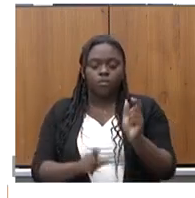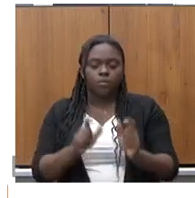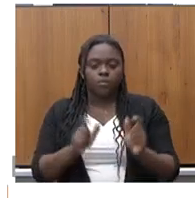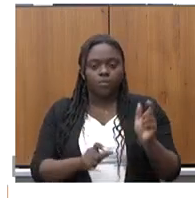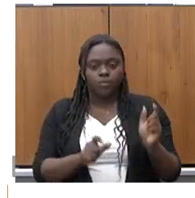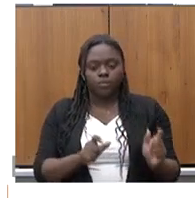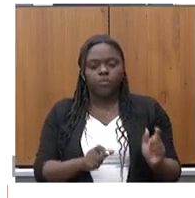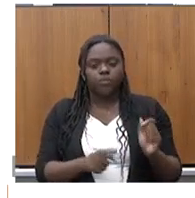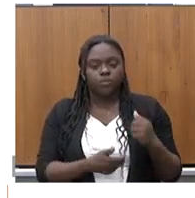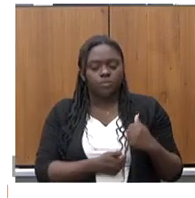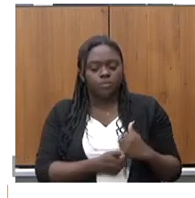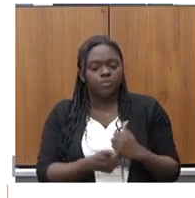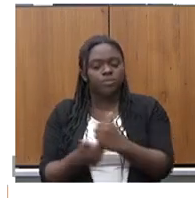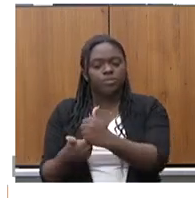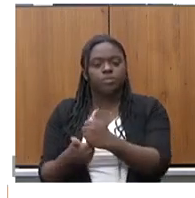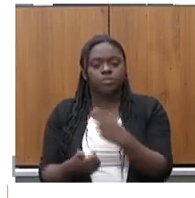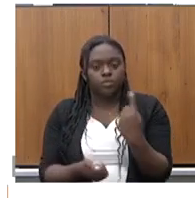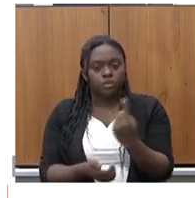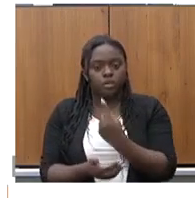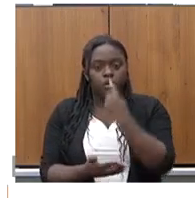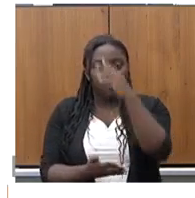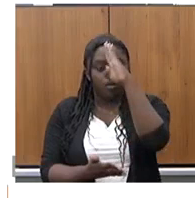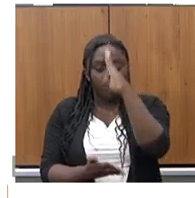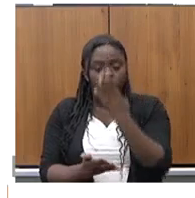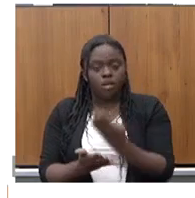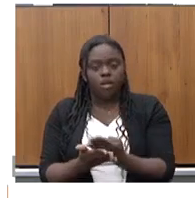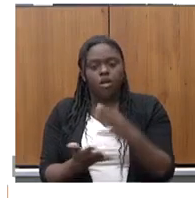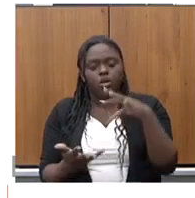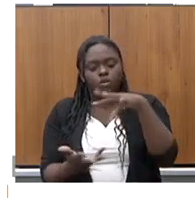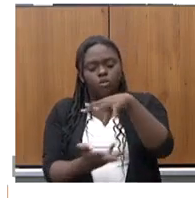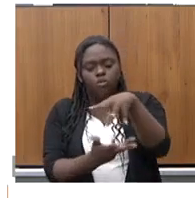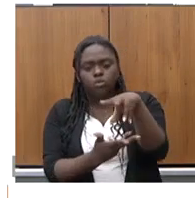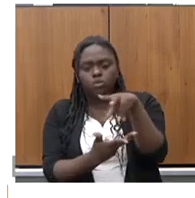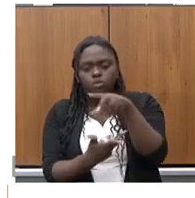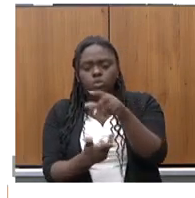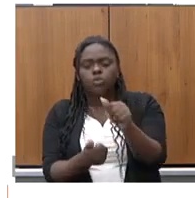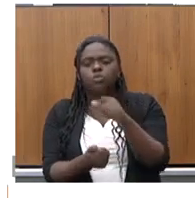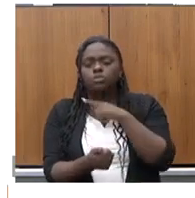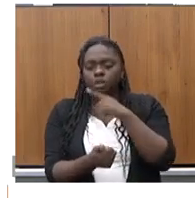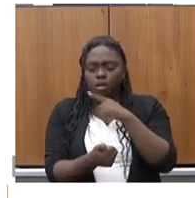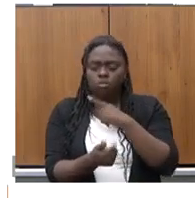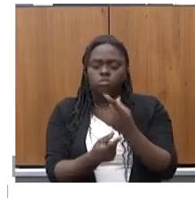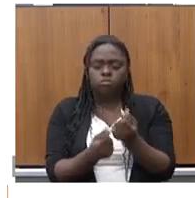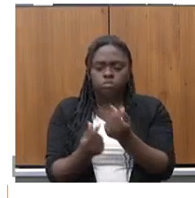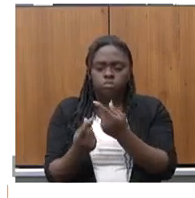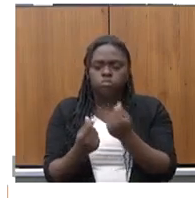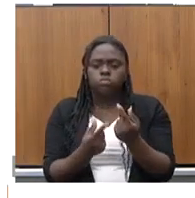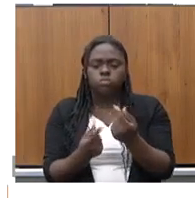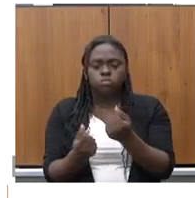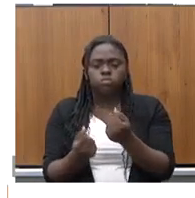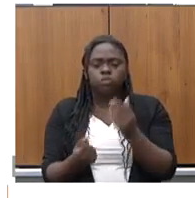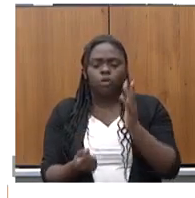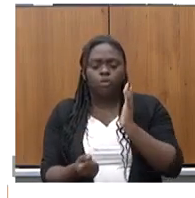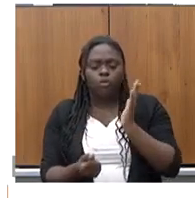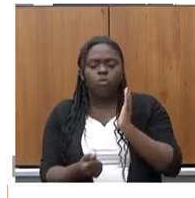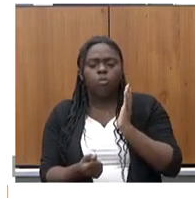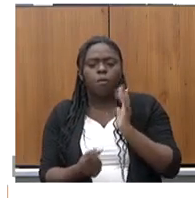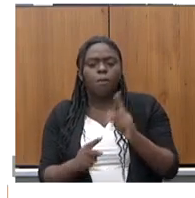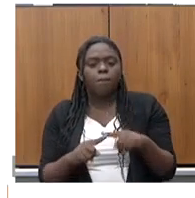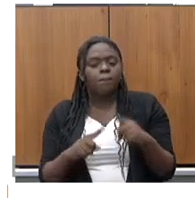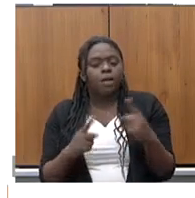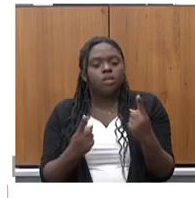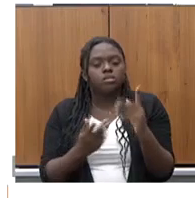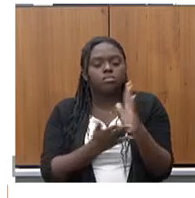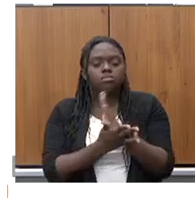Nós acreditamos que o mundo tem muito recurso financeiro, mas, em alguns